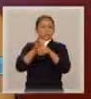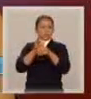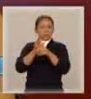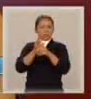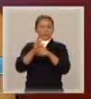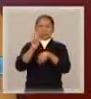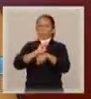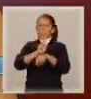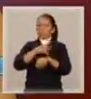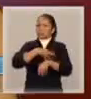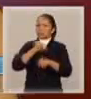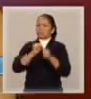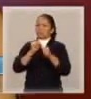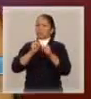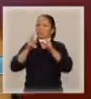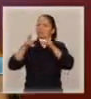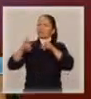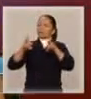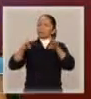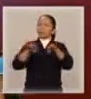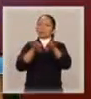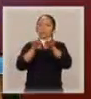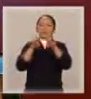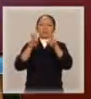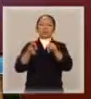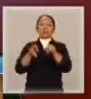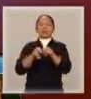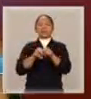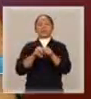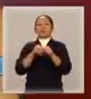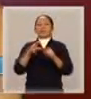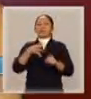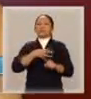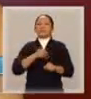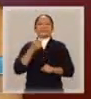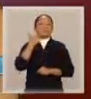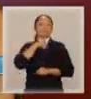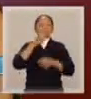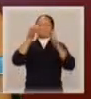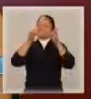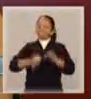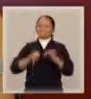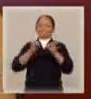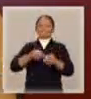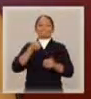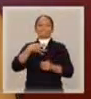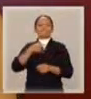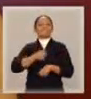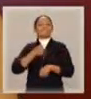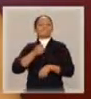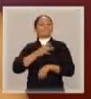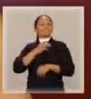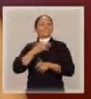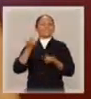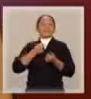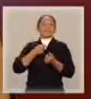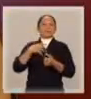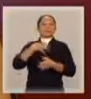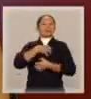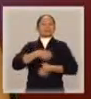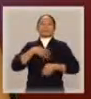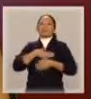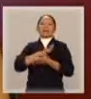as suas funções de forma compartilhada, o filho com certeza vai sentir menos. Então,